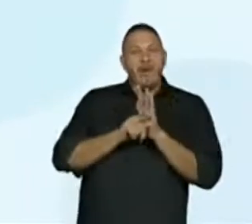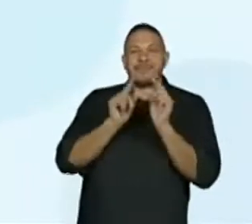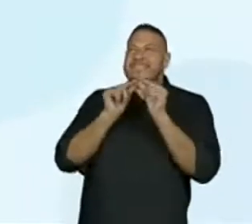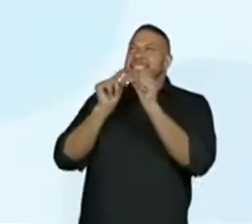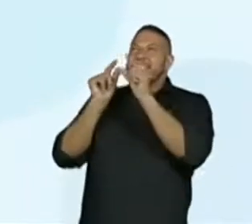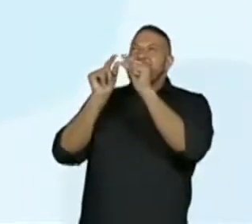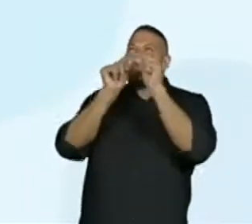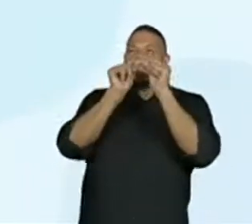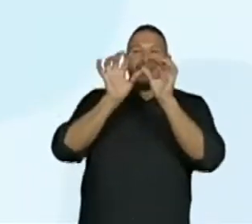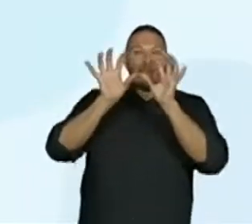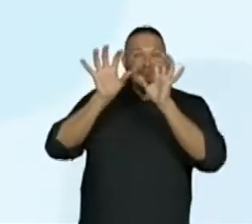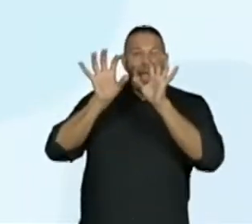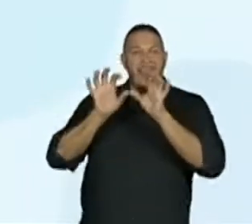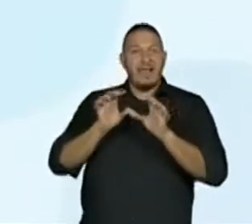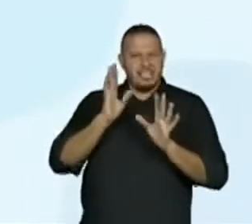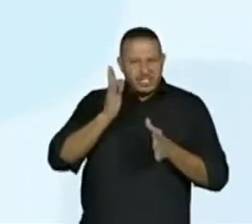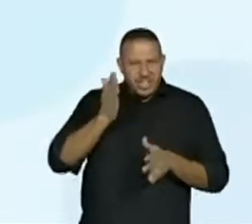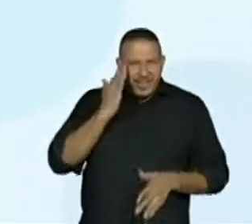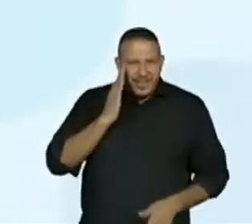tinham visto